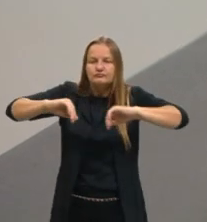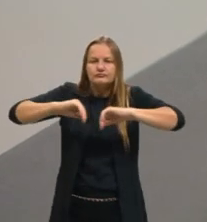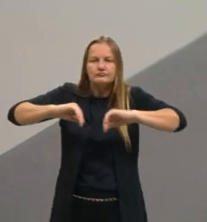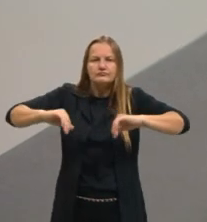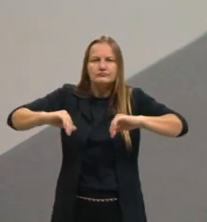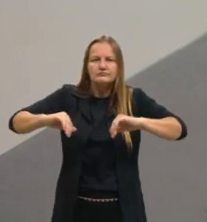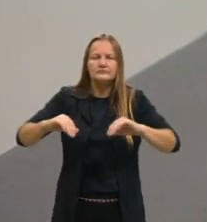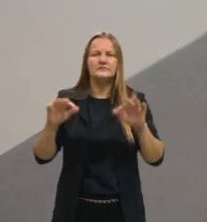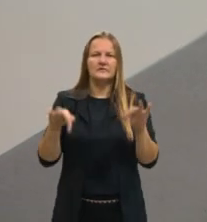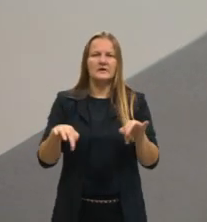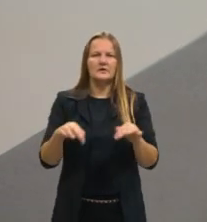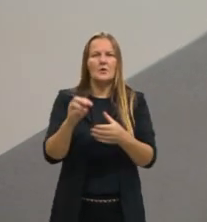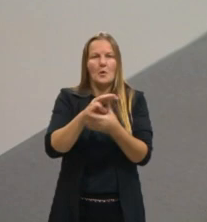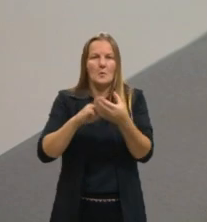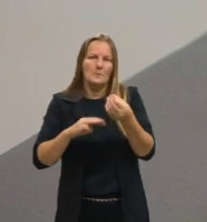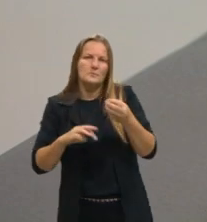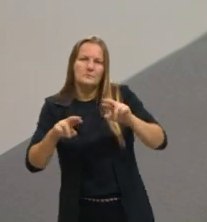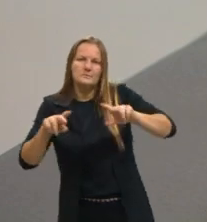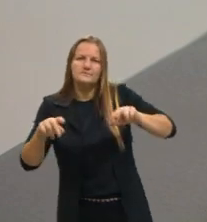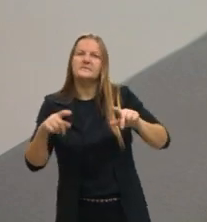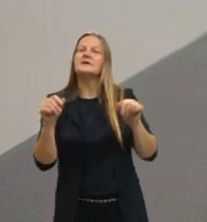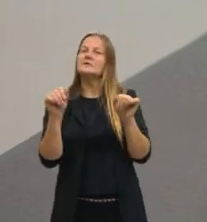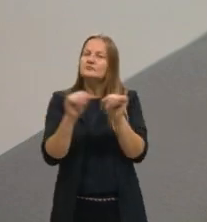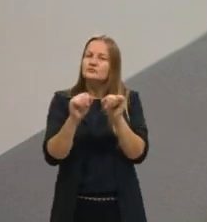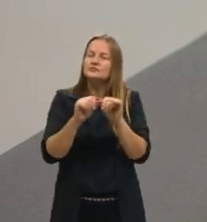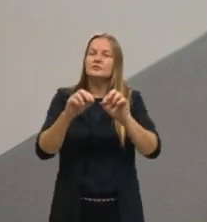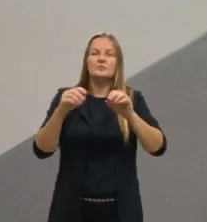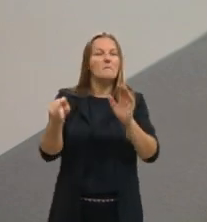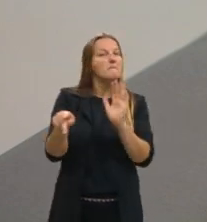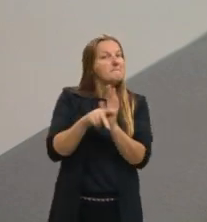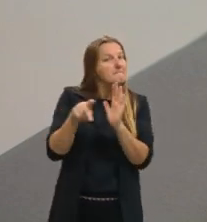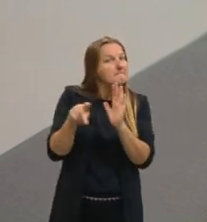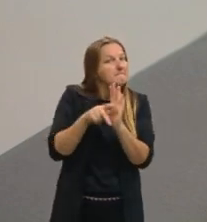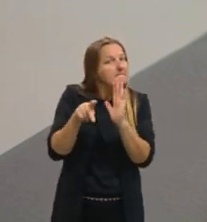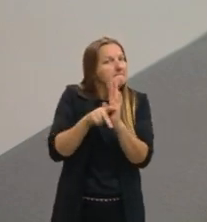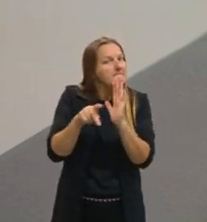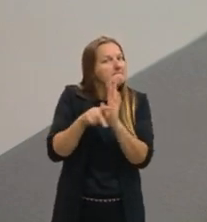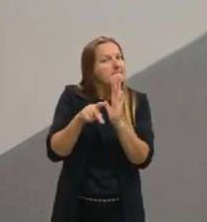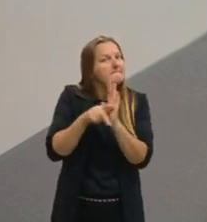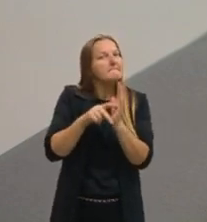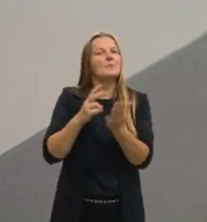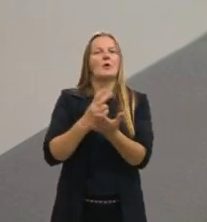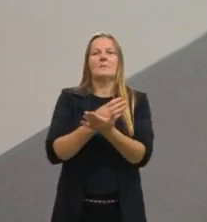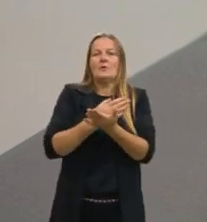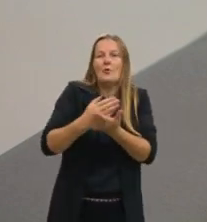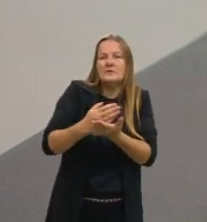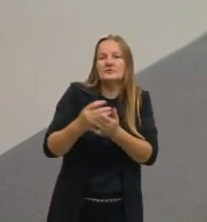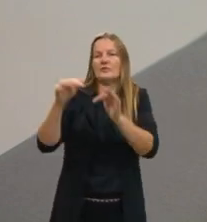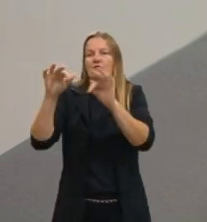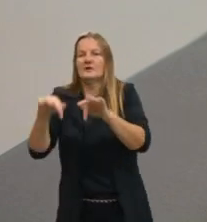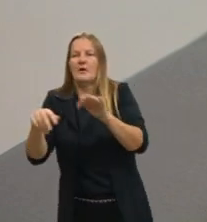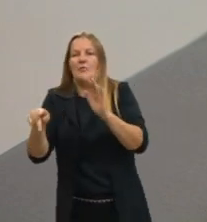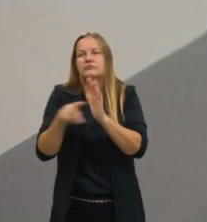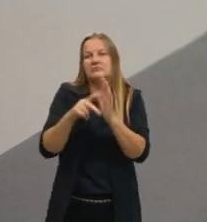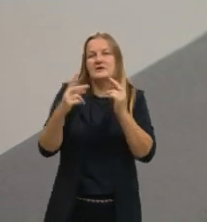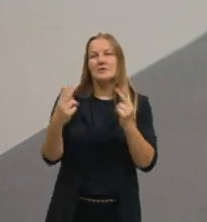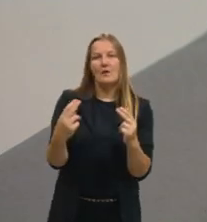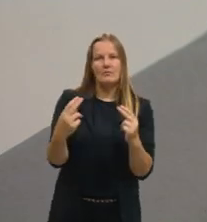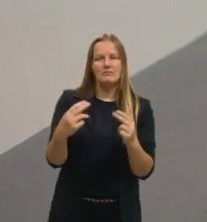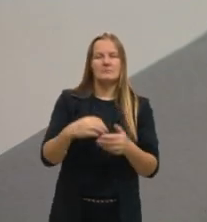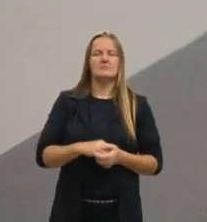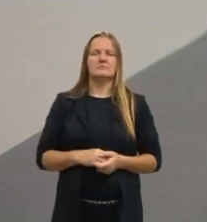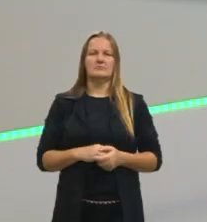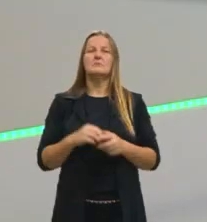diferentes métodos e elas vão estar conforme as suas propriedades iniciais, cada uma delas não vai mudar as propriedades dela.